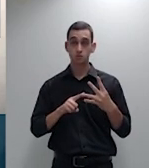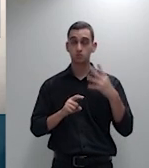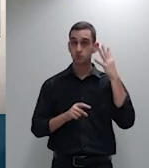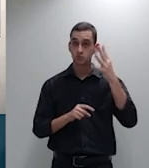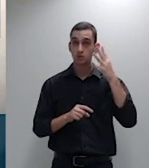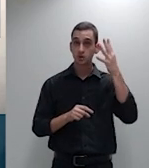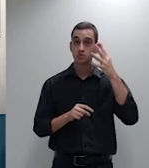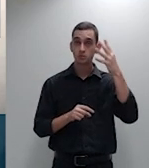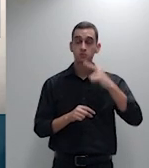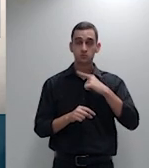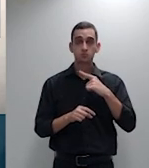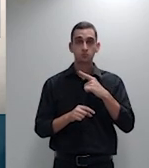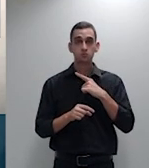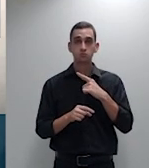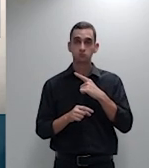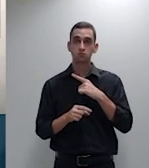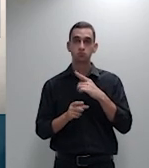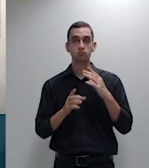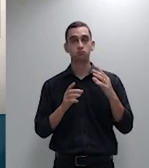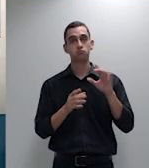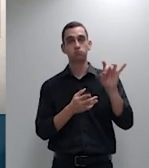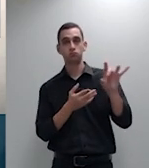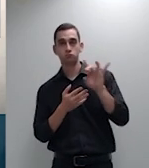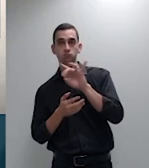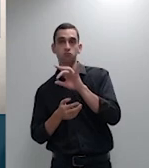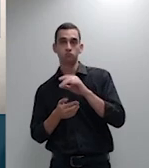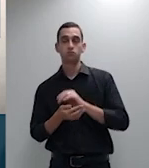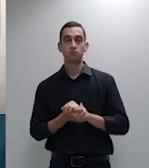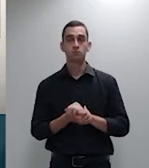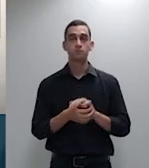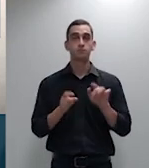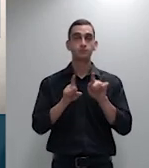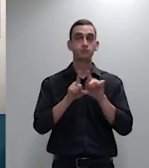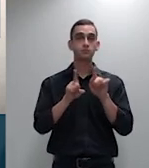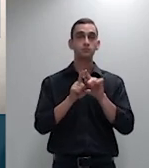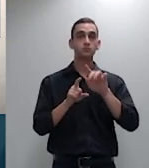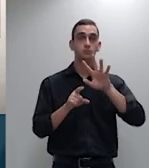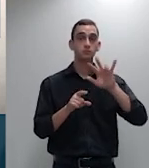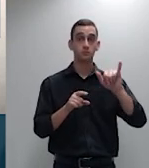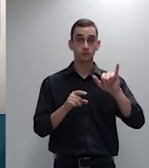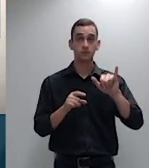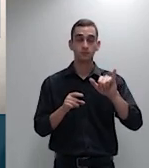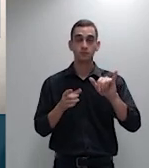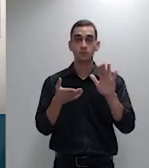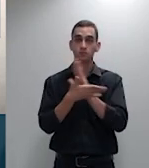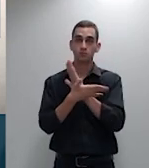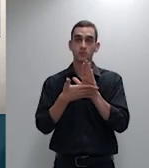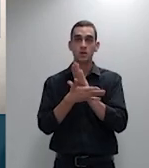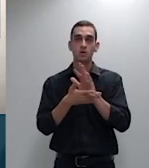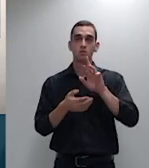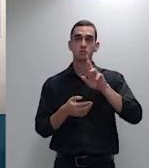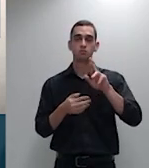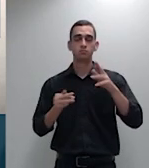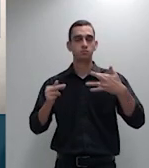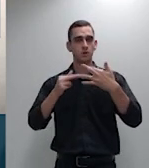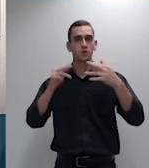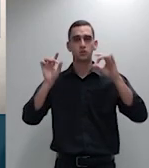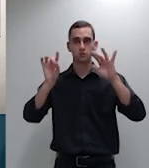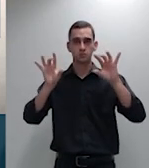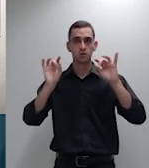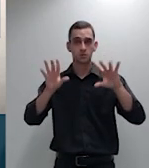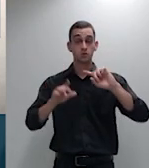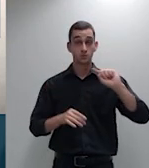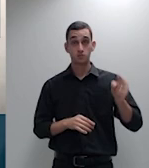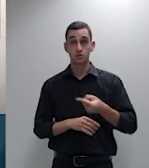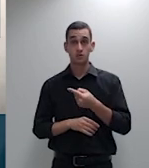é as sustentações orais pelas partes serão no resto um milhão setecentos e quinze setecentos e noventa e oito e um